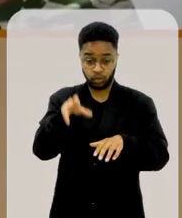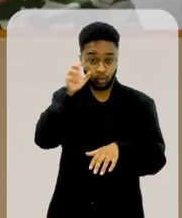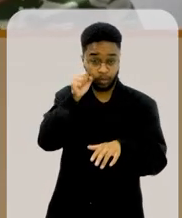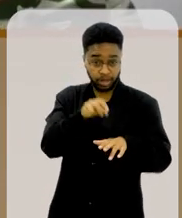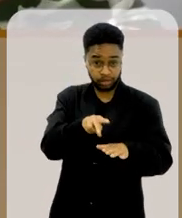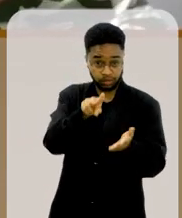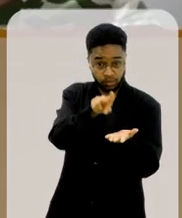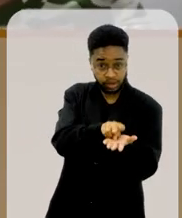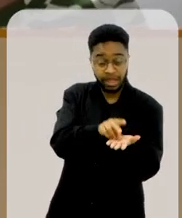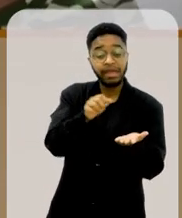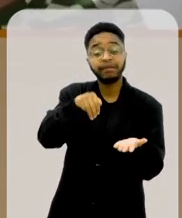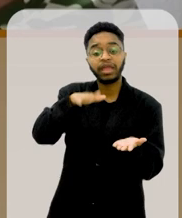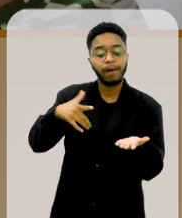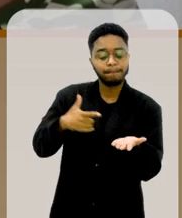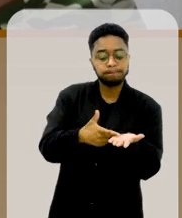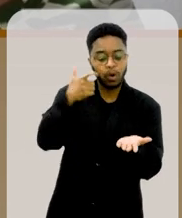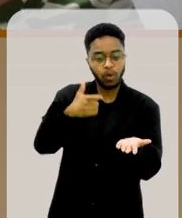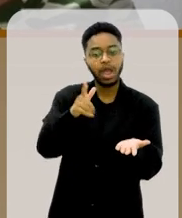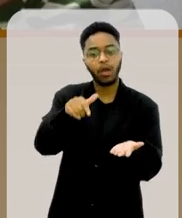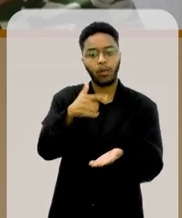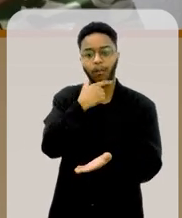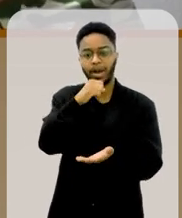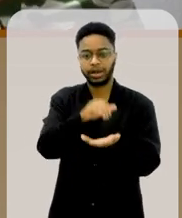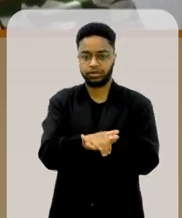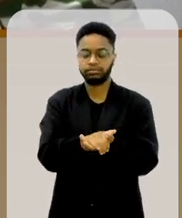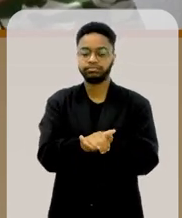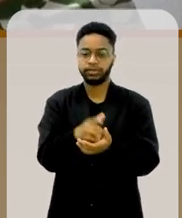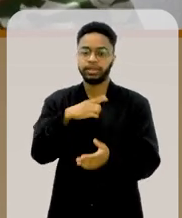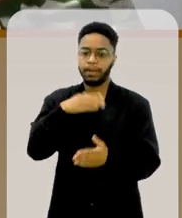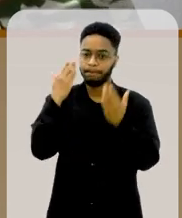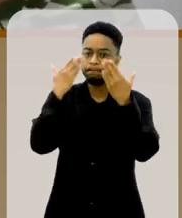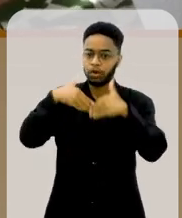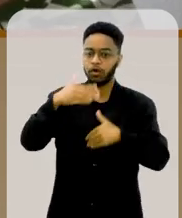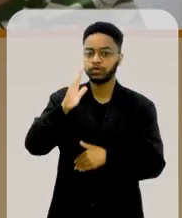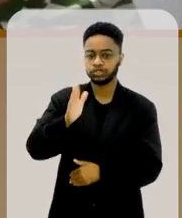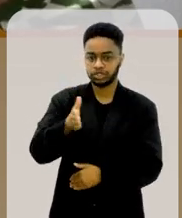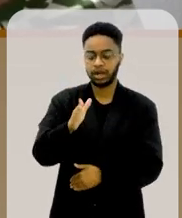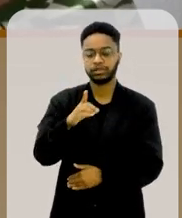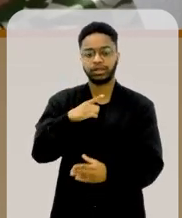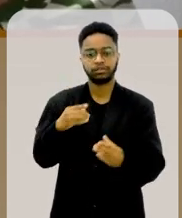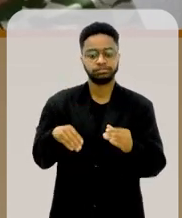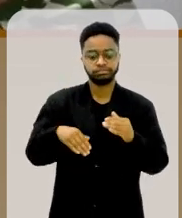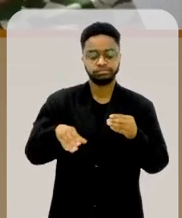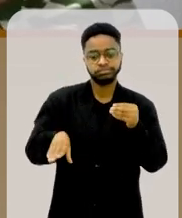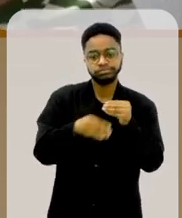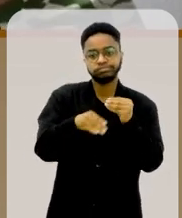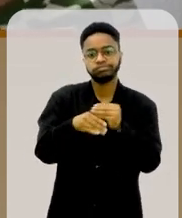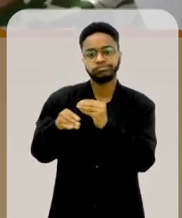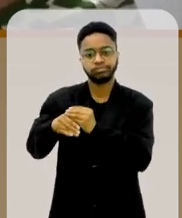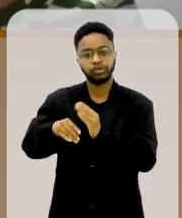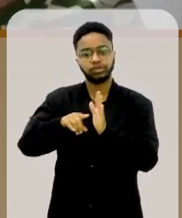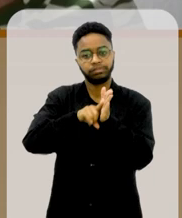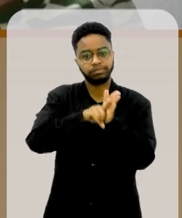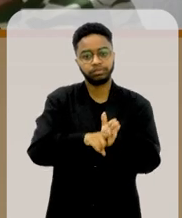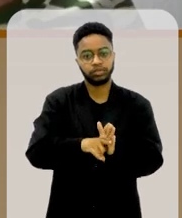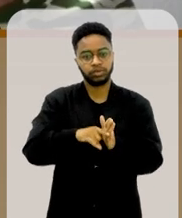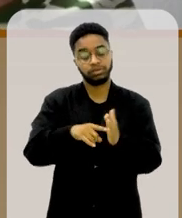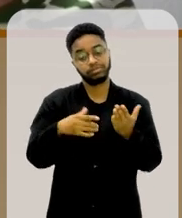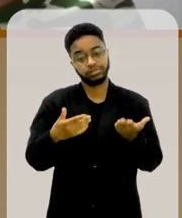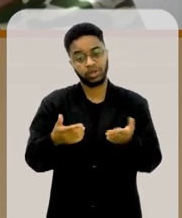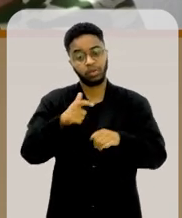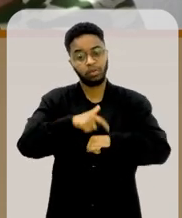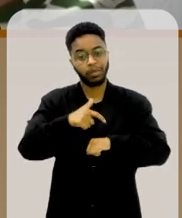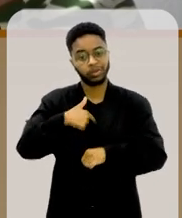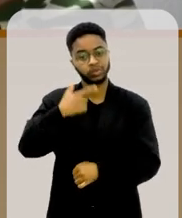Nós temos todas as provas aqui, né? Baseada no inquérito que nós fizemos. Então, nessa hora, eu chorei.